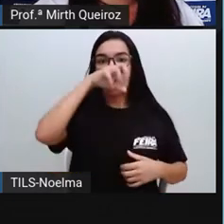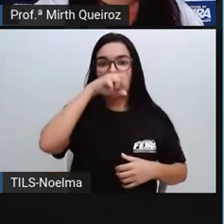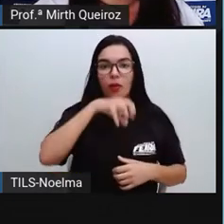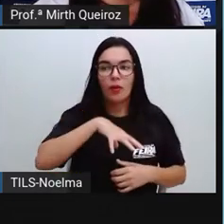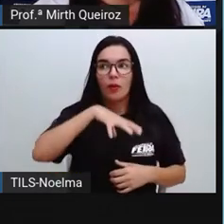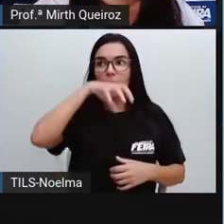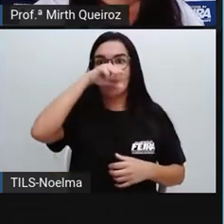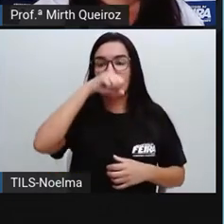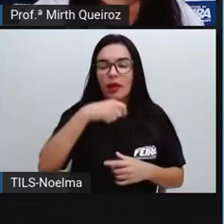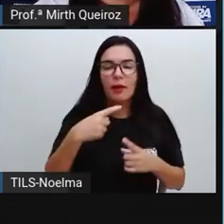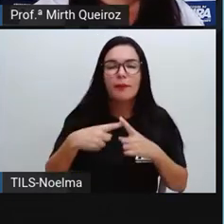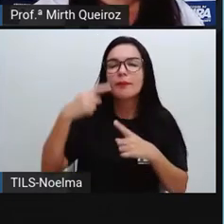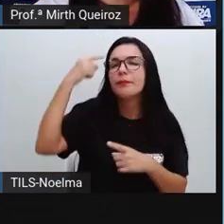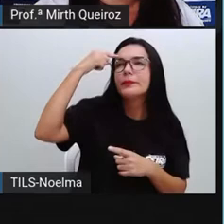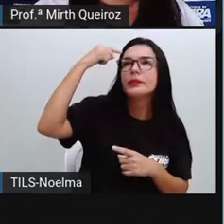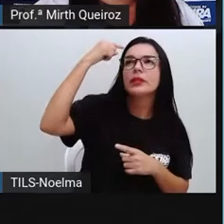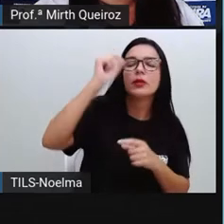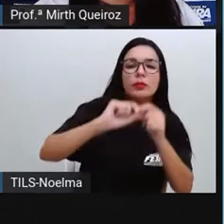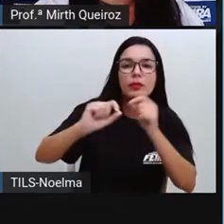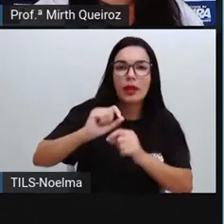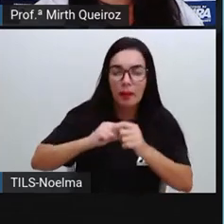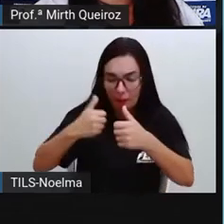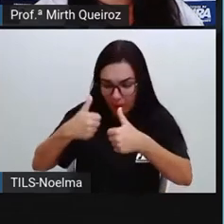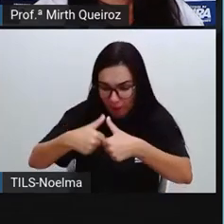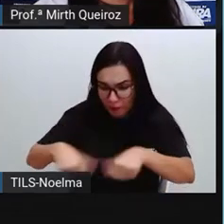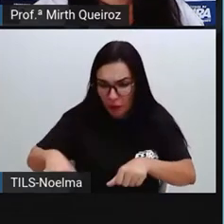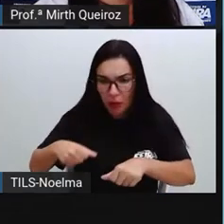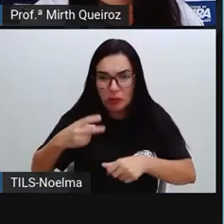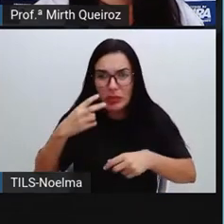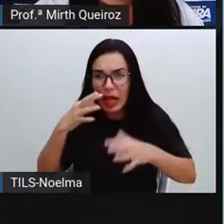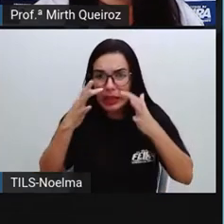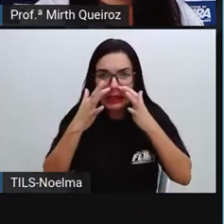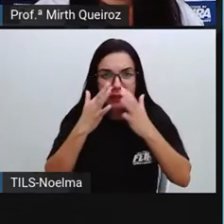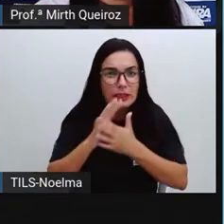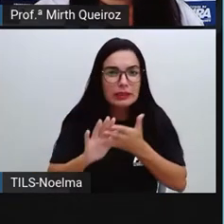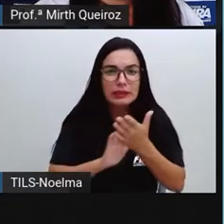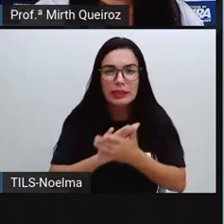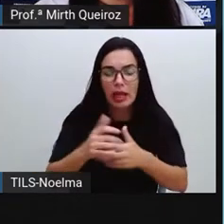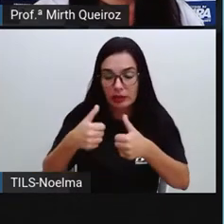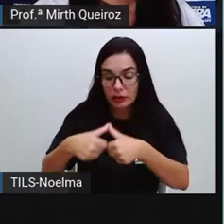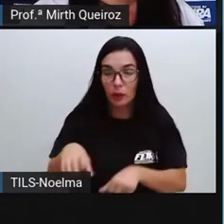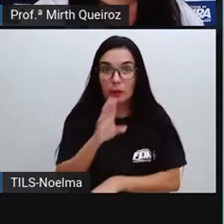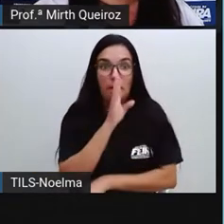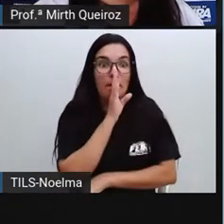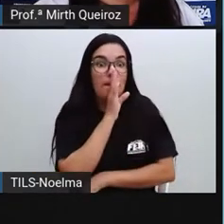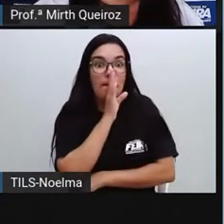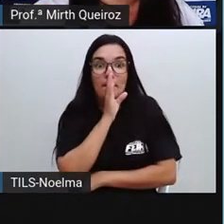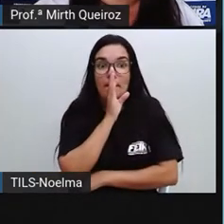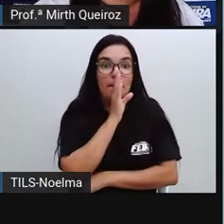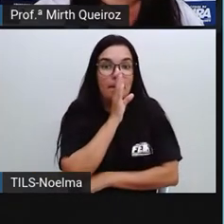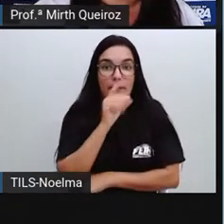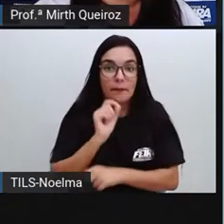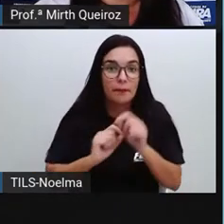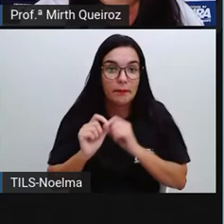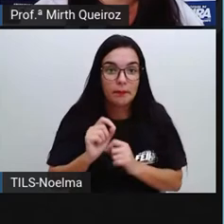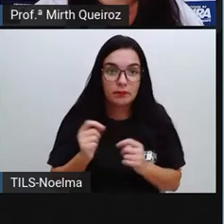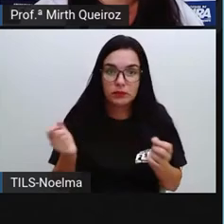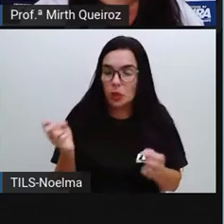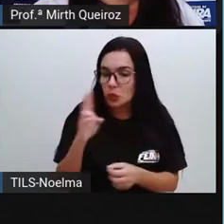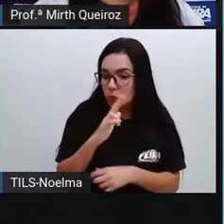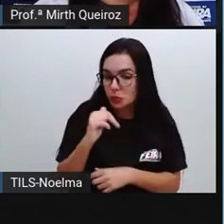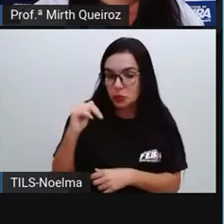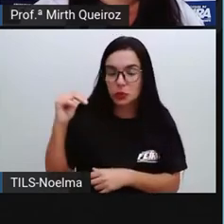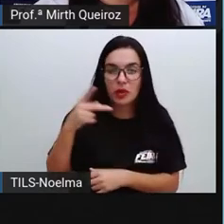descuidado e que lhe cabia a culpa por esse desastre. Então, ficou bem caladinho e desde esse dia nunca mais